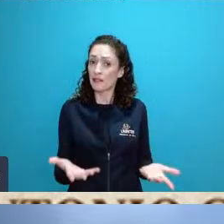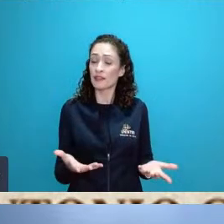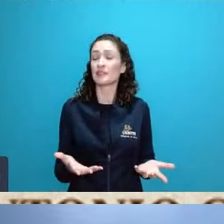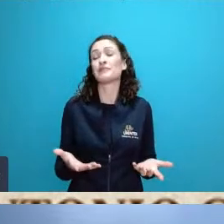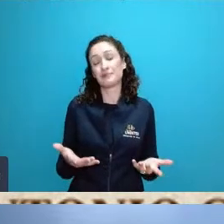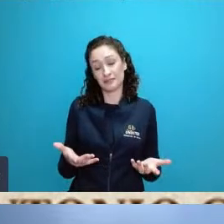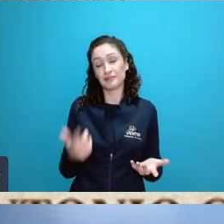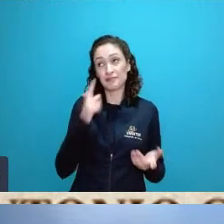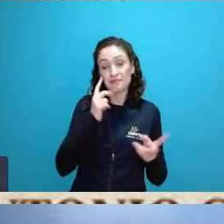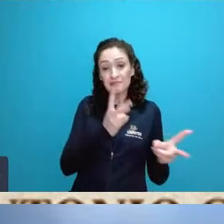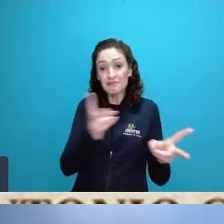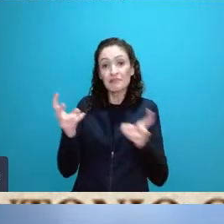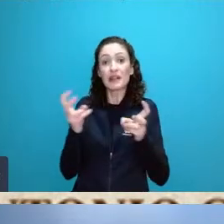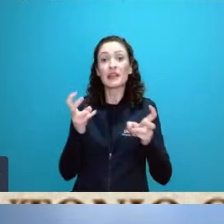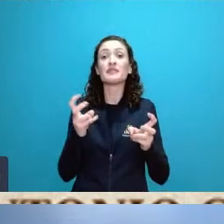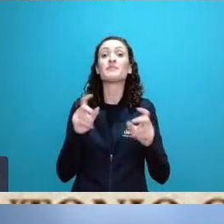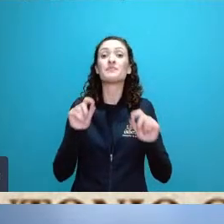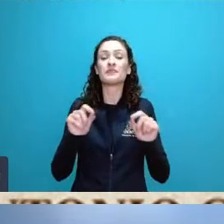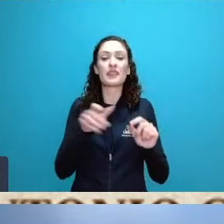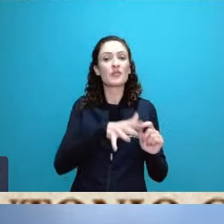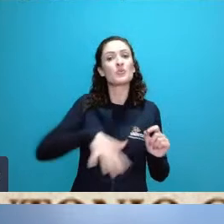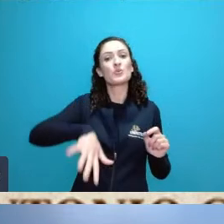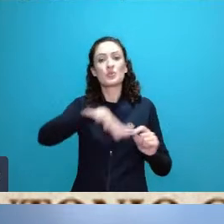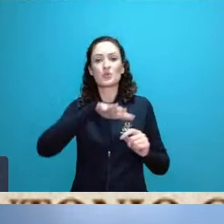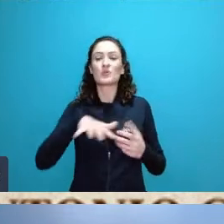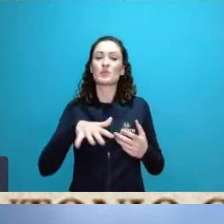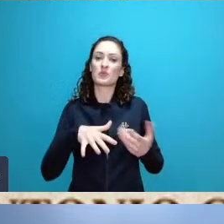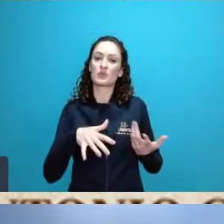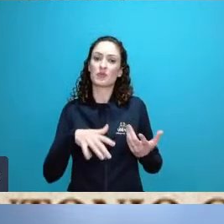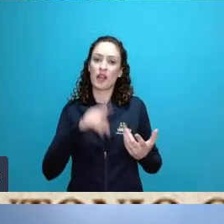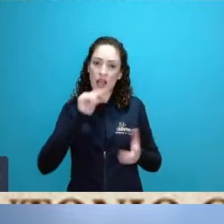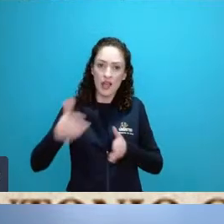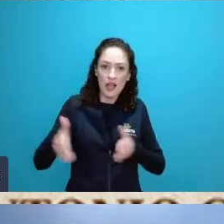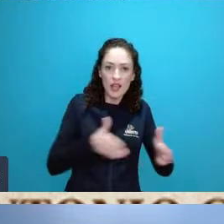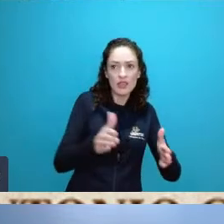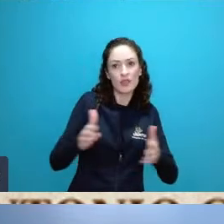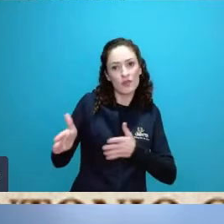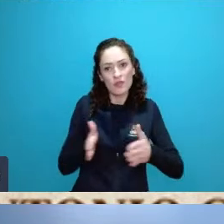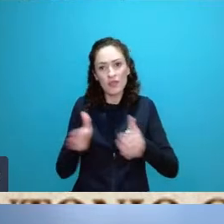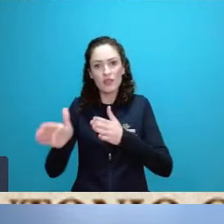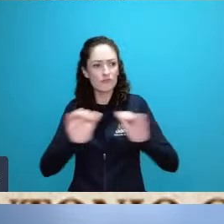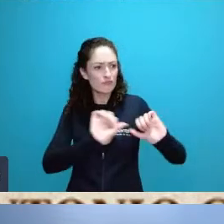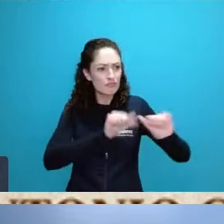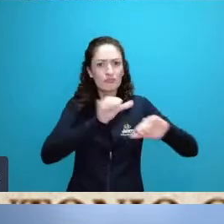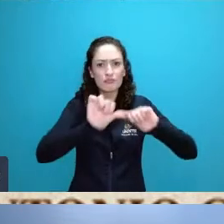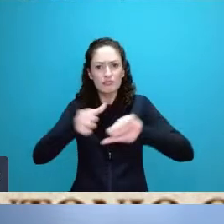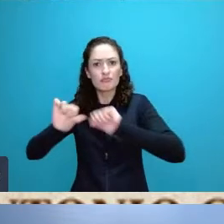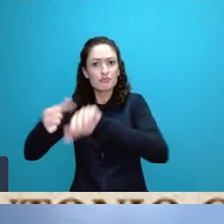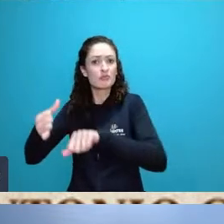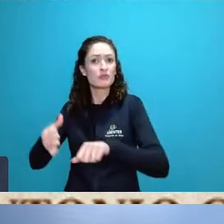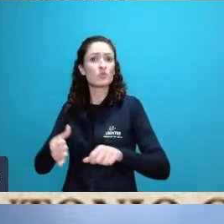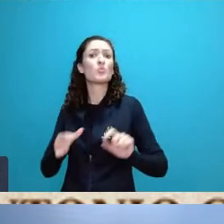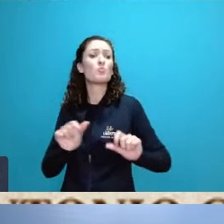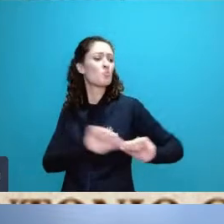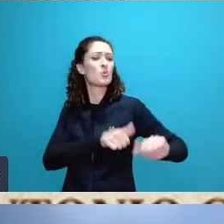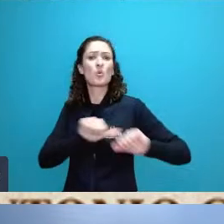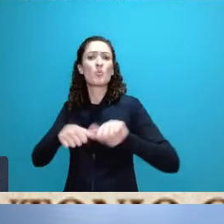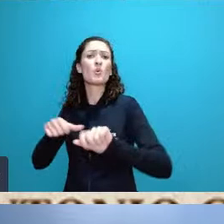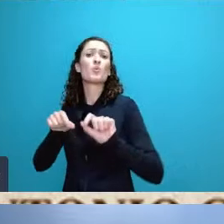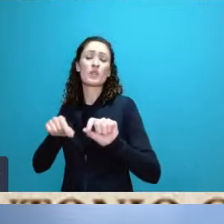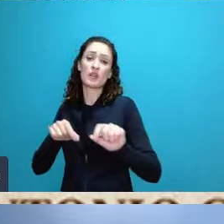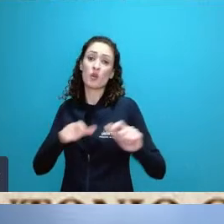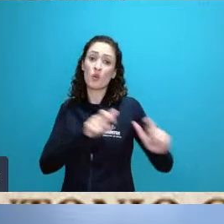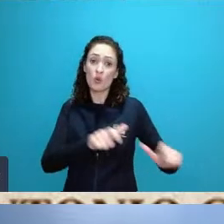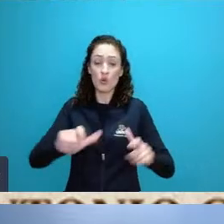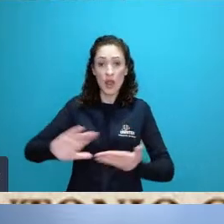no sistema ambiental da bacia hidrográfica impermeabilizou-se excessivamente algumas áreas